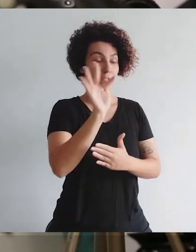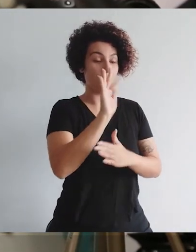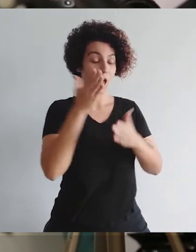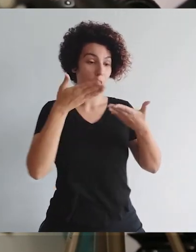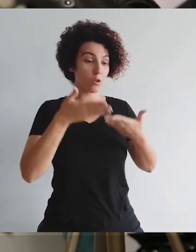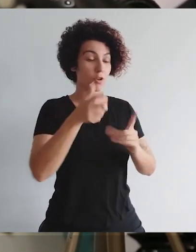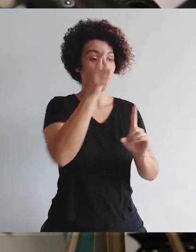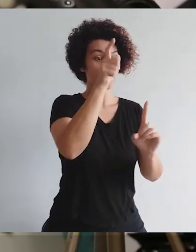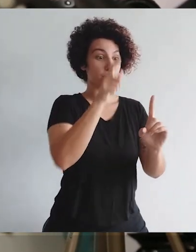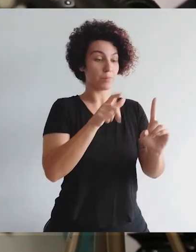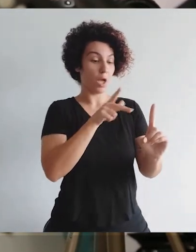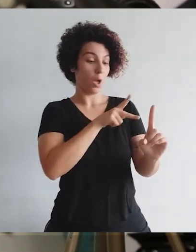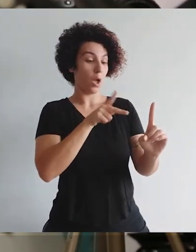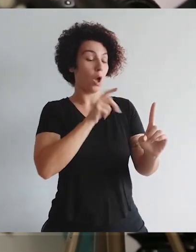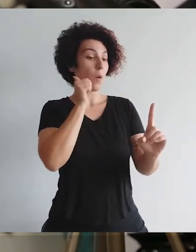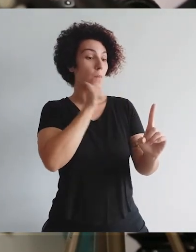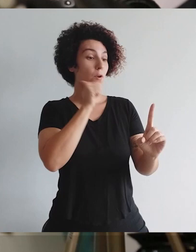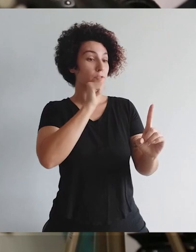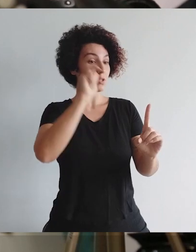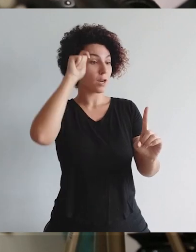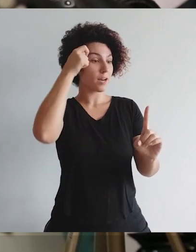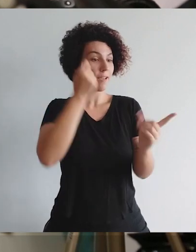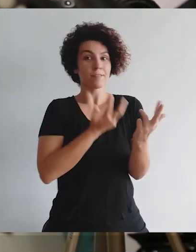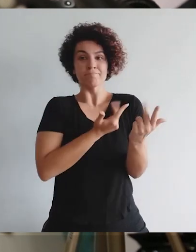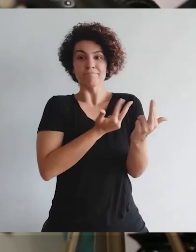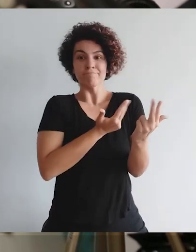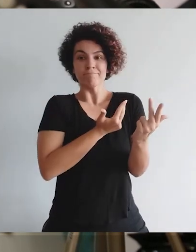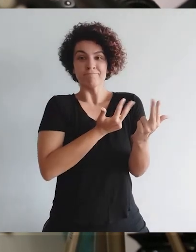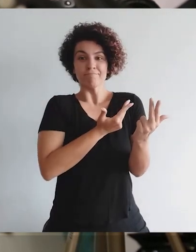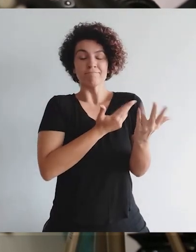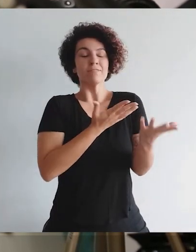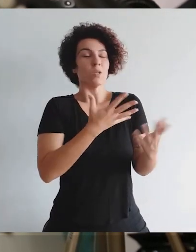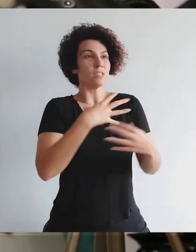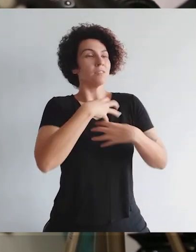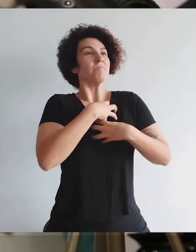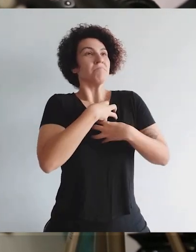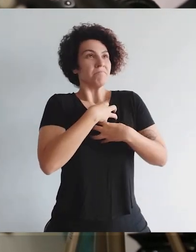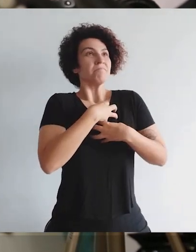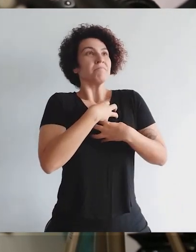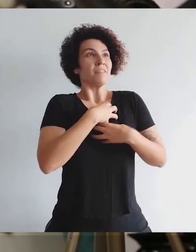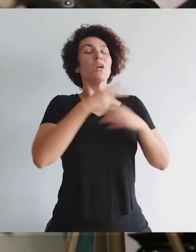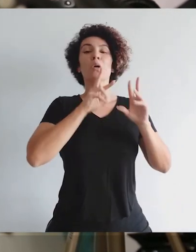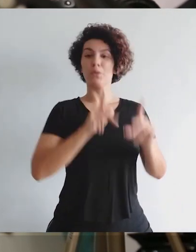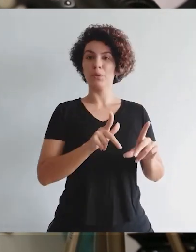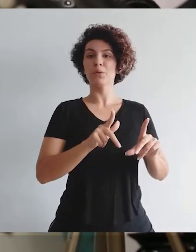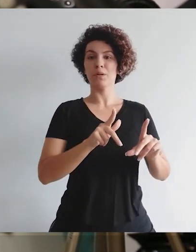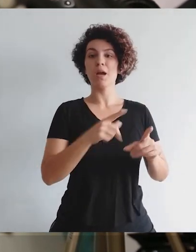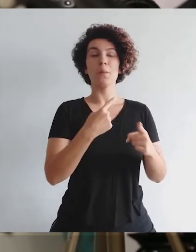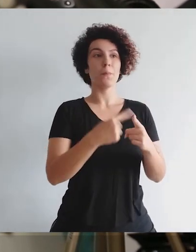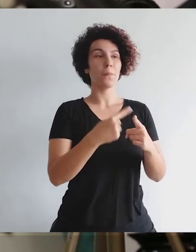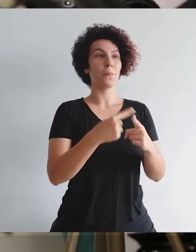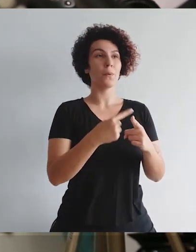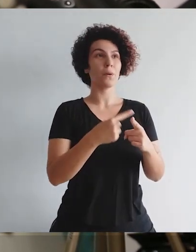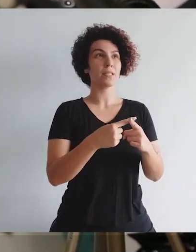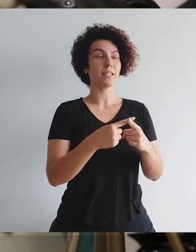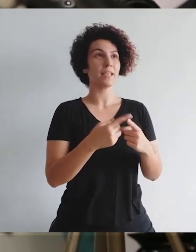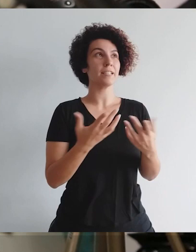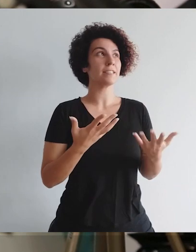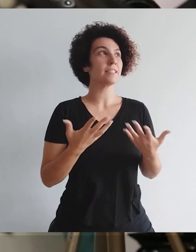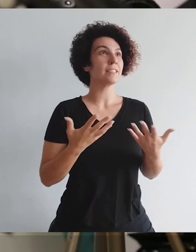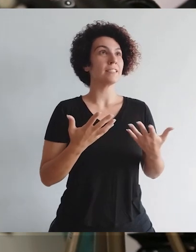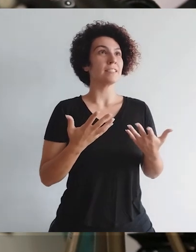cheguei na faculdade e ver que eu tinha uma professora negra que era muito parecida comigo, para mim fez muita diferença, porque eu